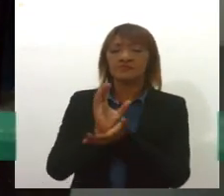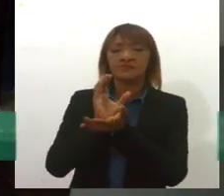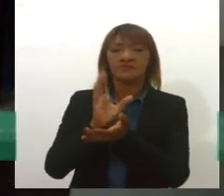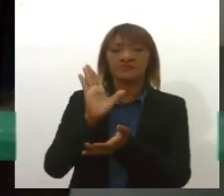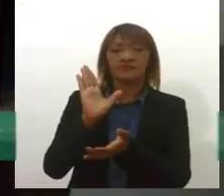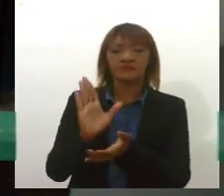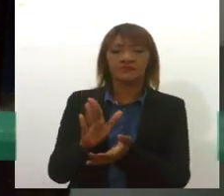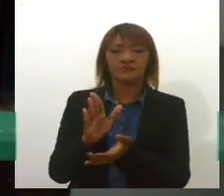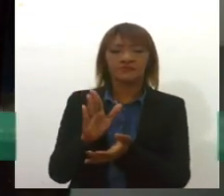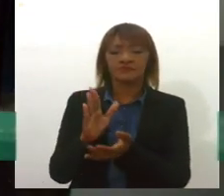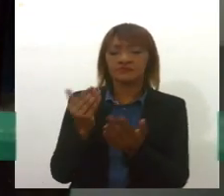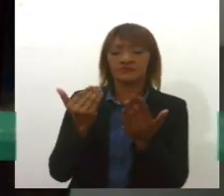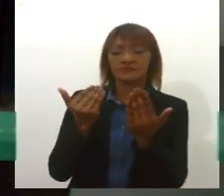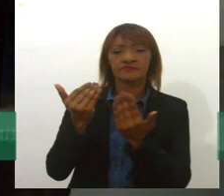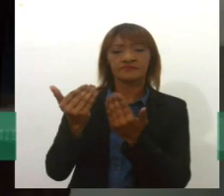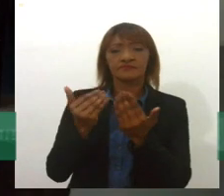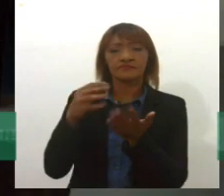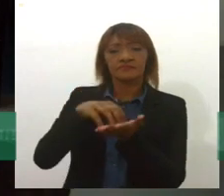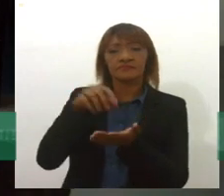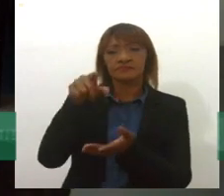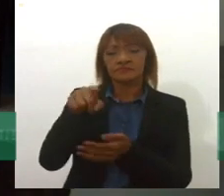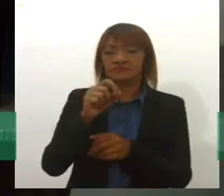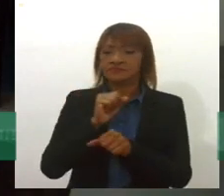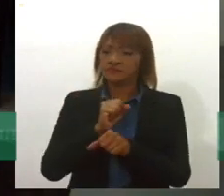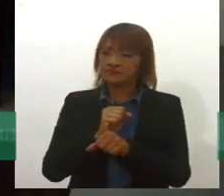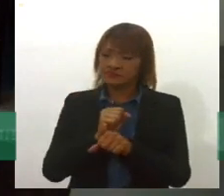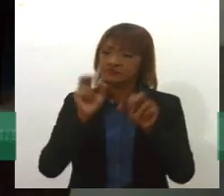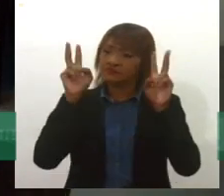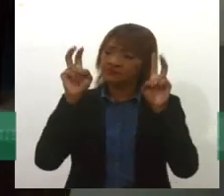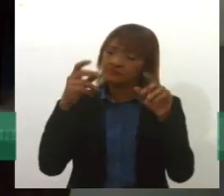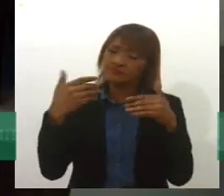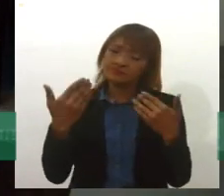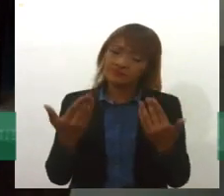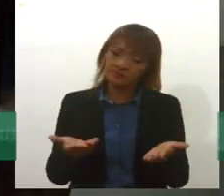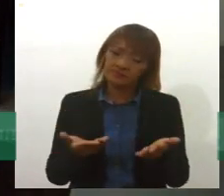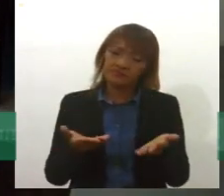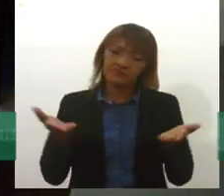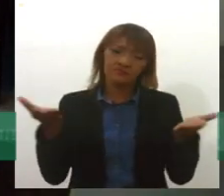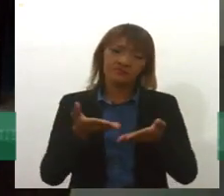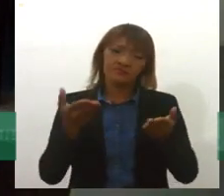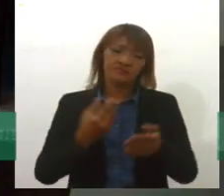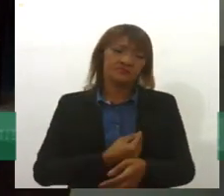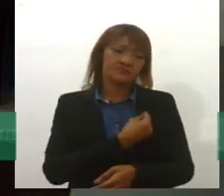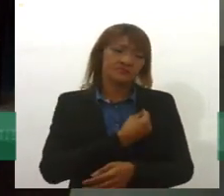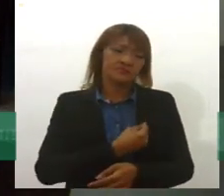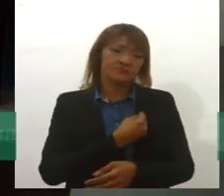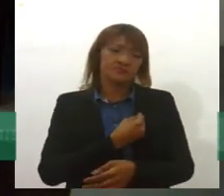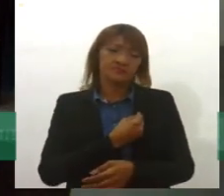como é que a gente pode tratar desse assunto, né, ainda vivendo essa questão da pandemia?